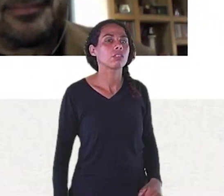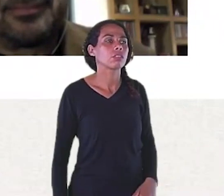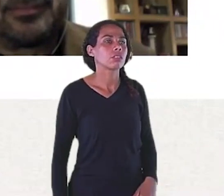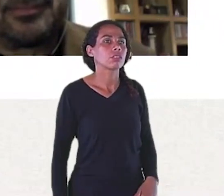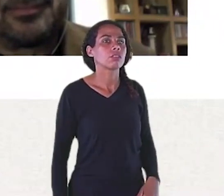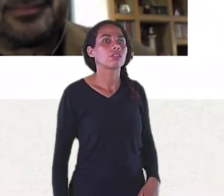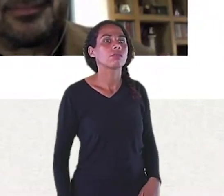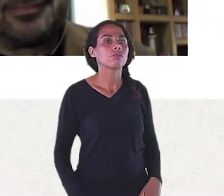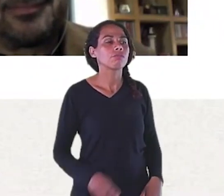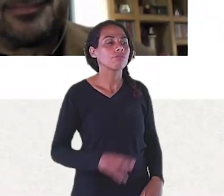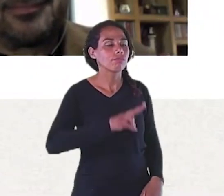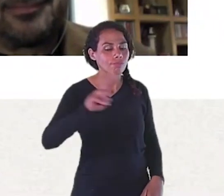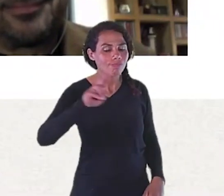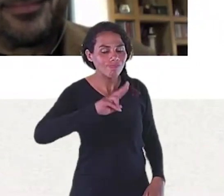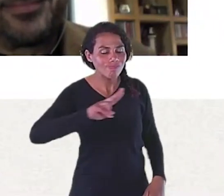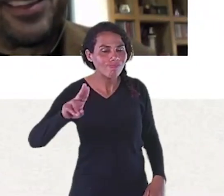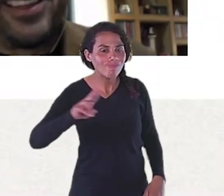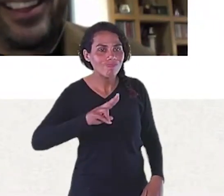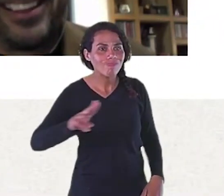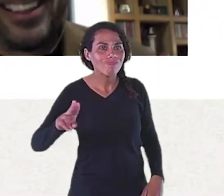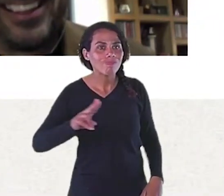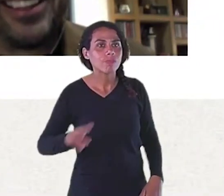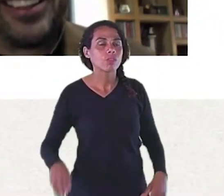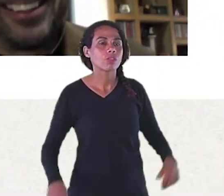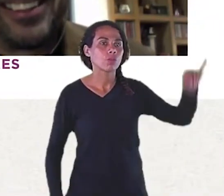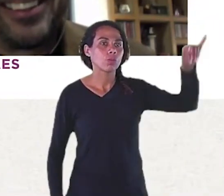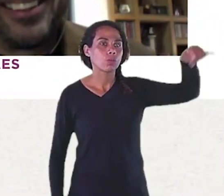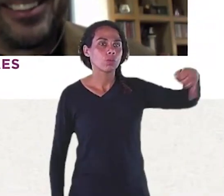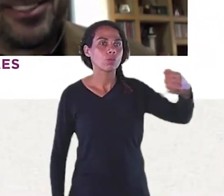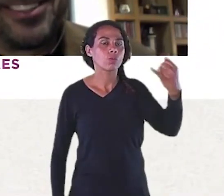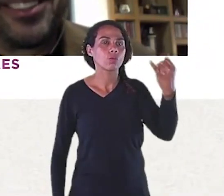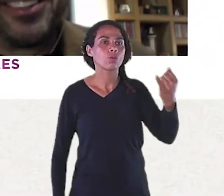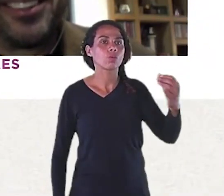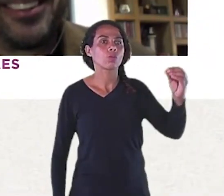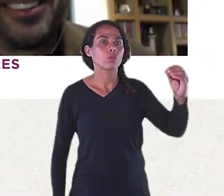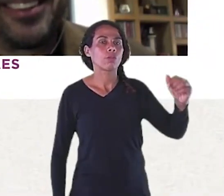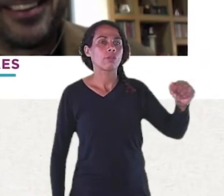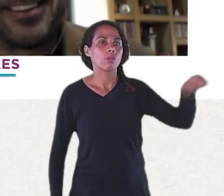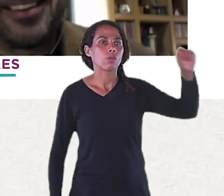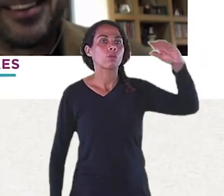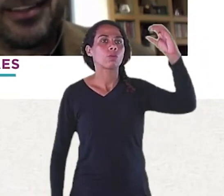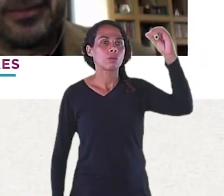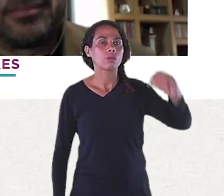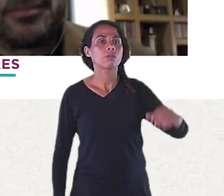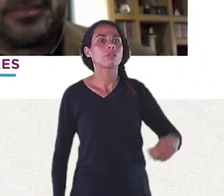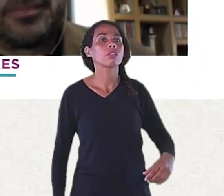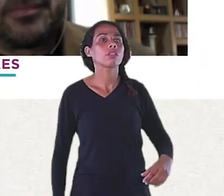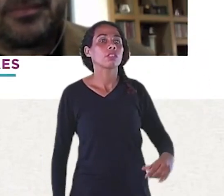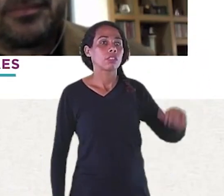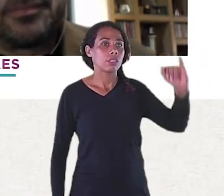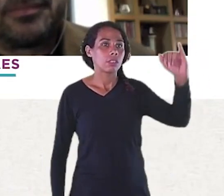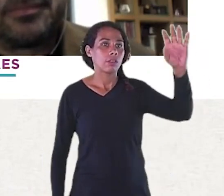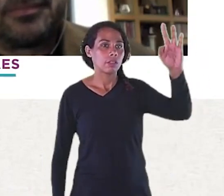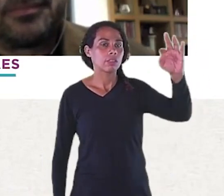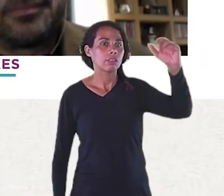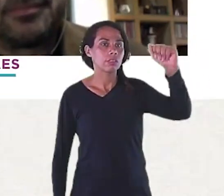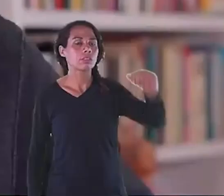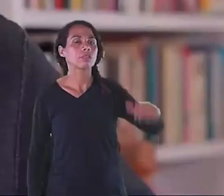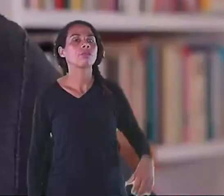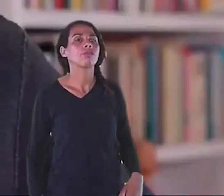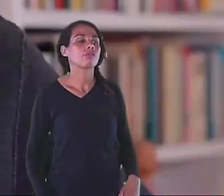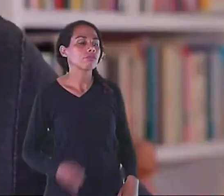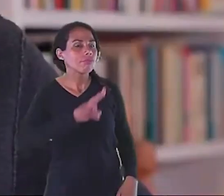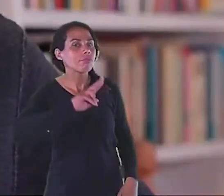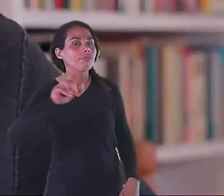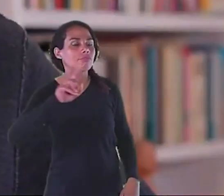Caríssimo Conterrano De Joãozinho Grande Rita Couto Parabéns Janaína Machado Hamilton Costa